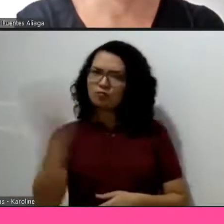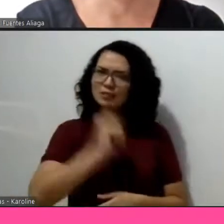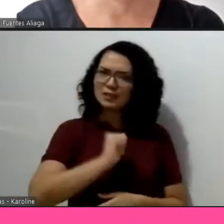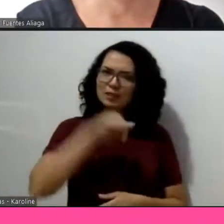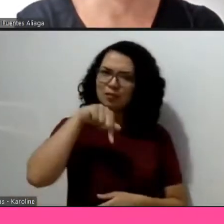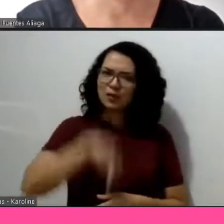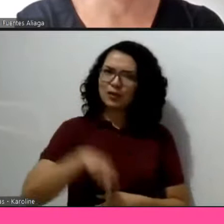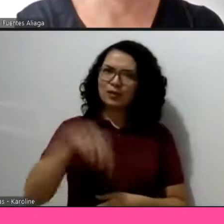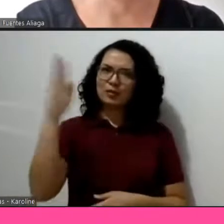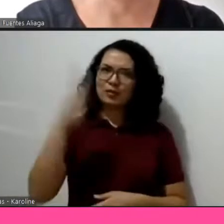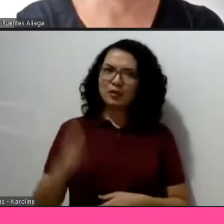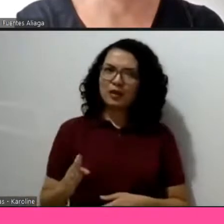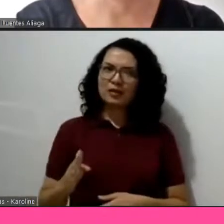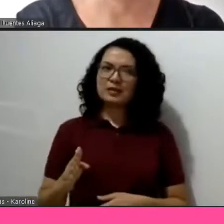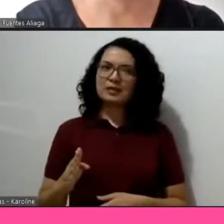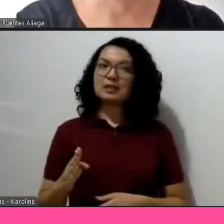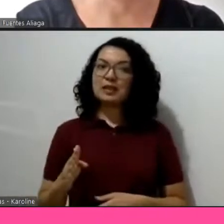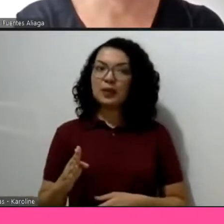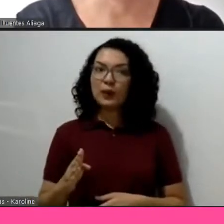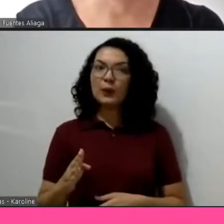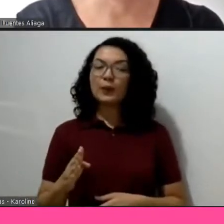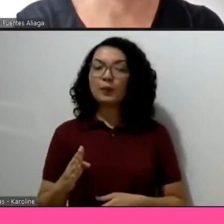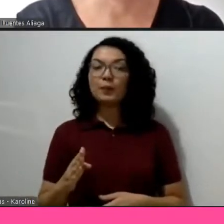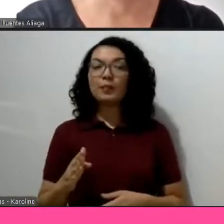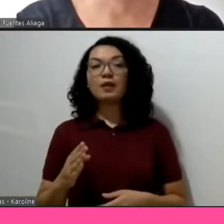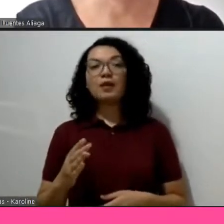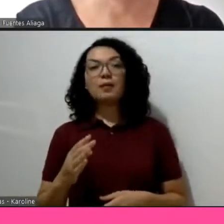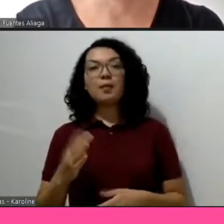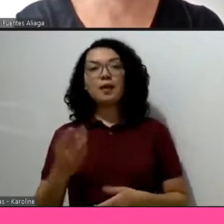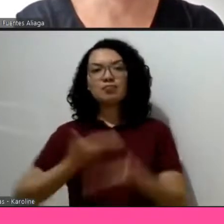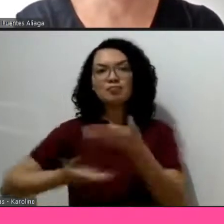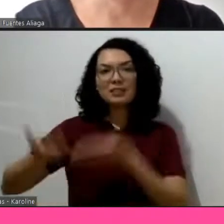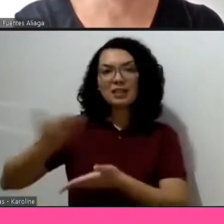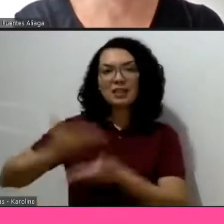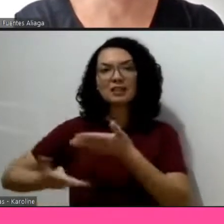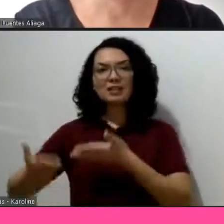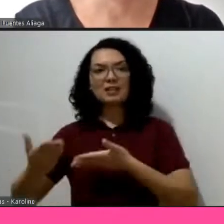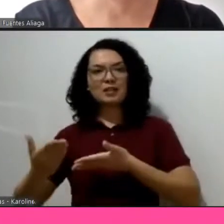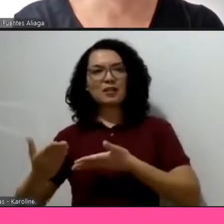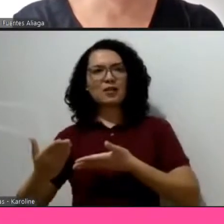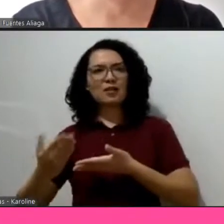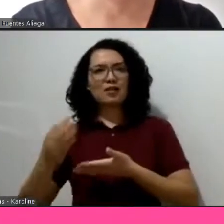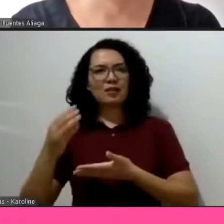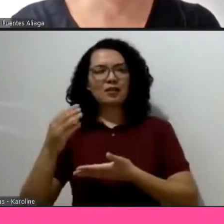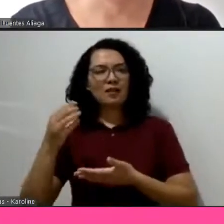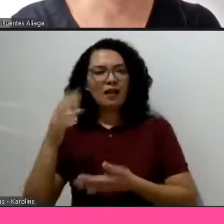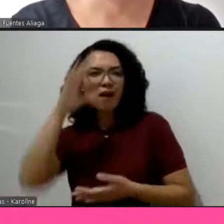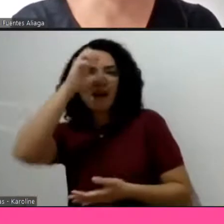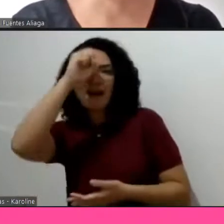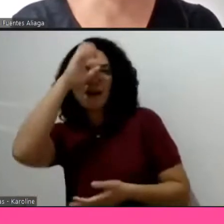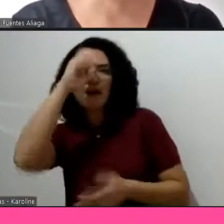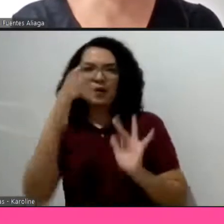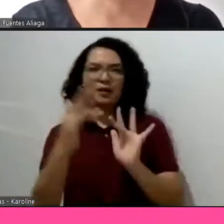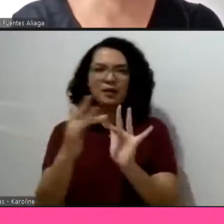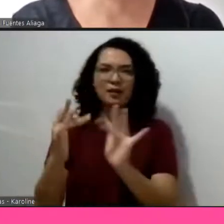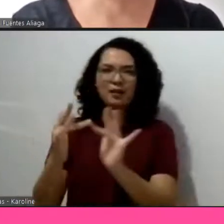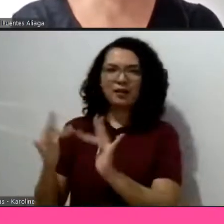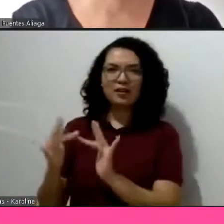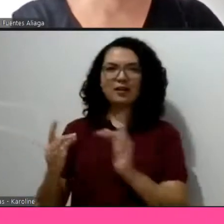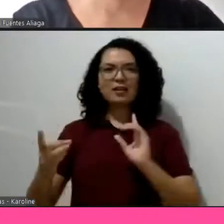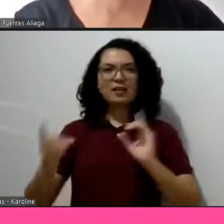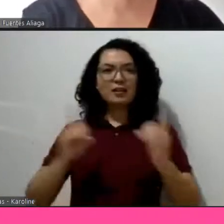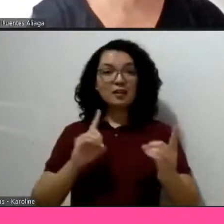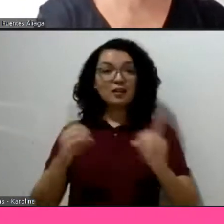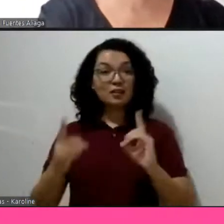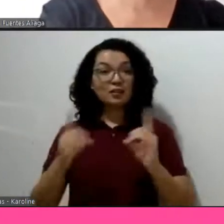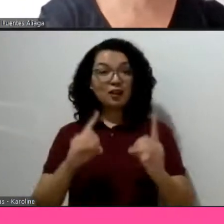nesses termos, eu acho que isso é de uma riqueza enorme para os estudantes, aprender a dialogar de forma diferente com esses